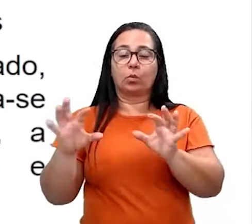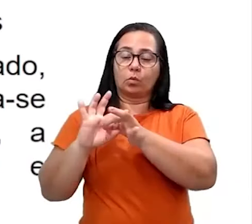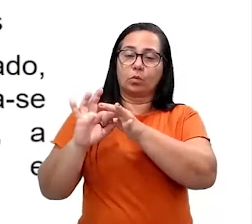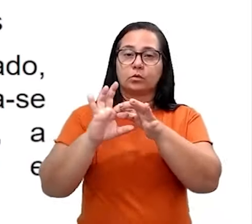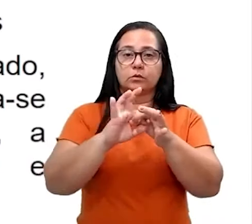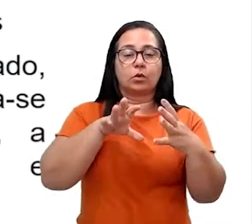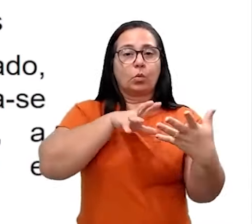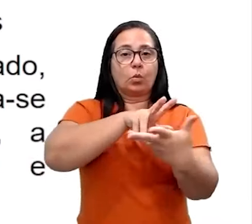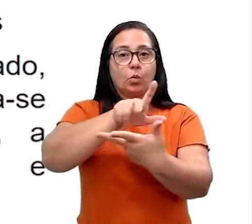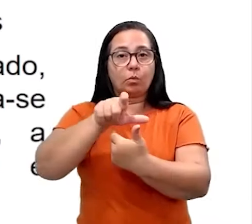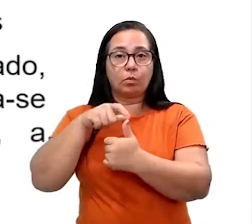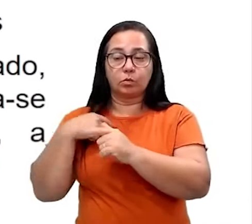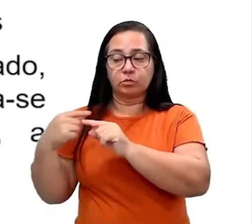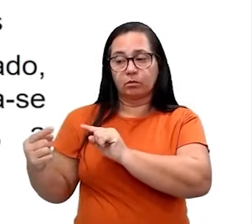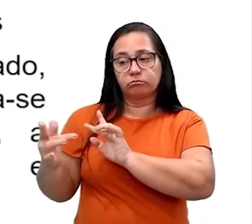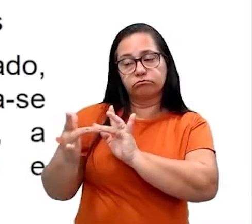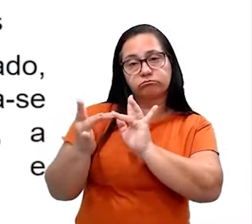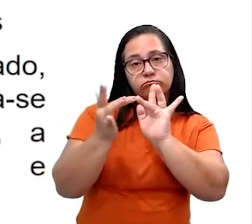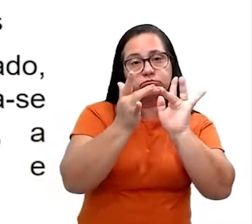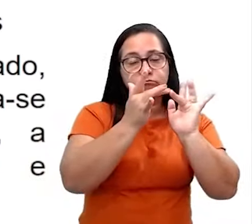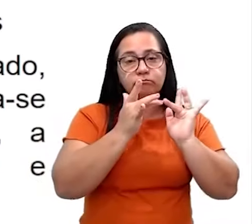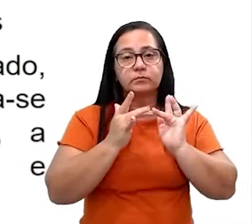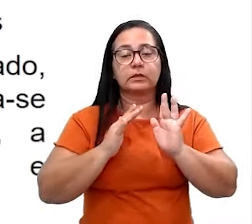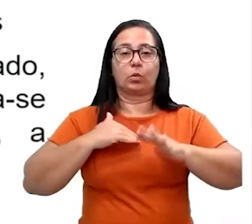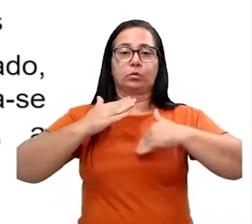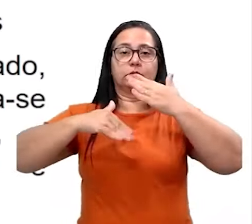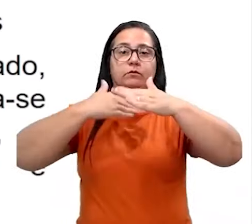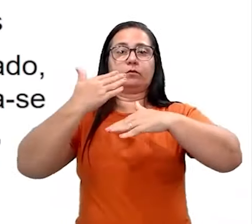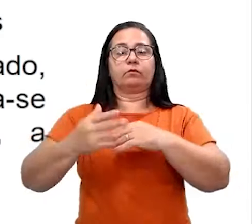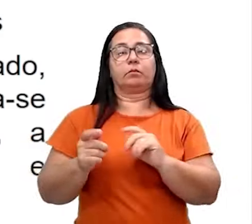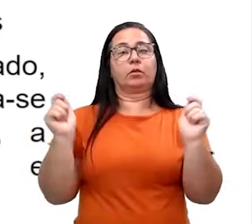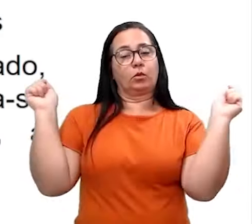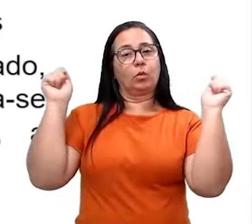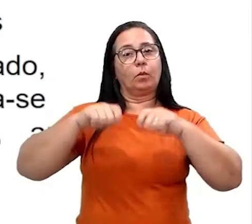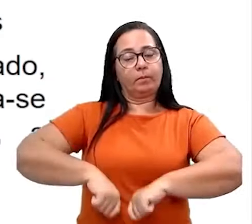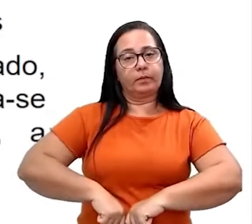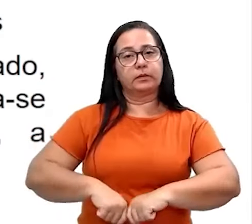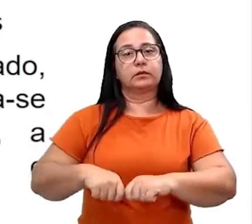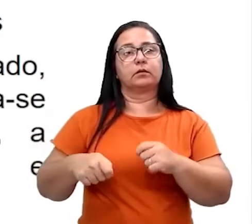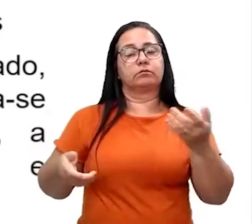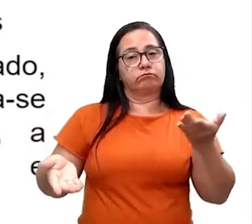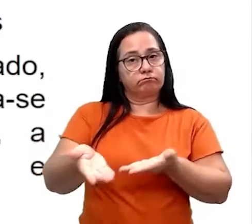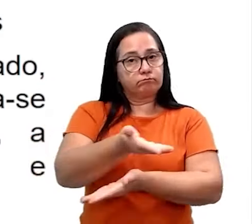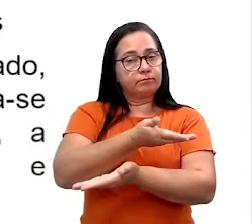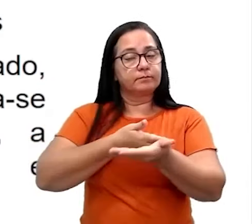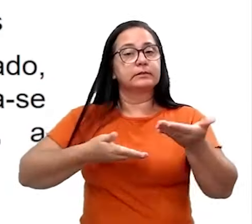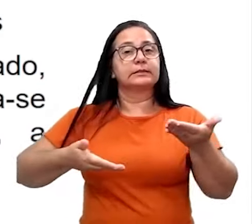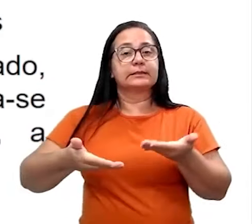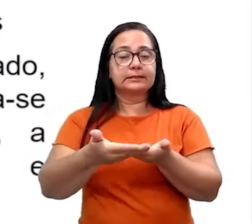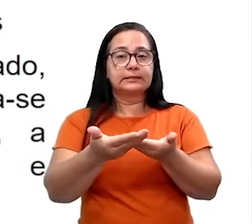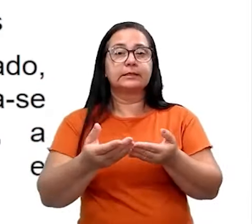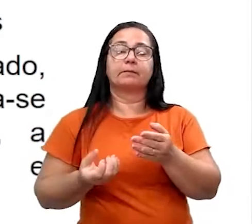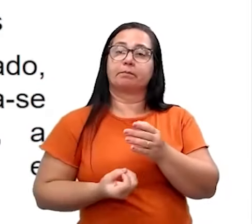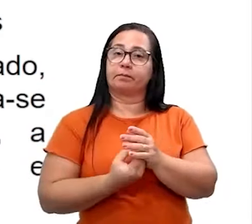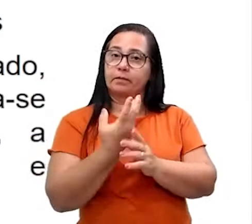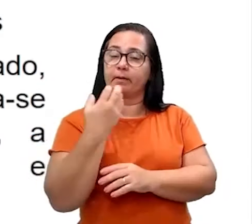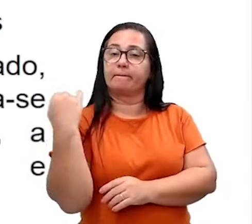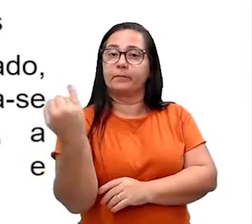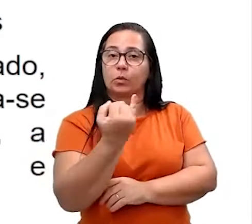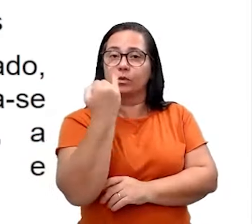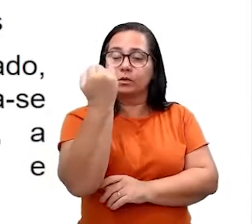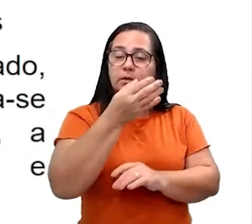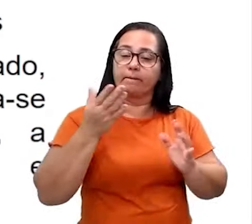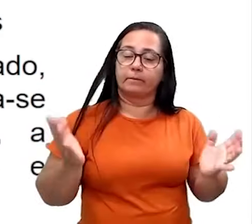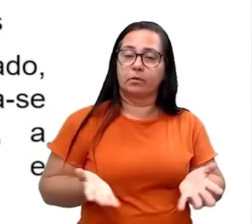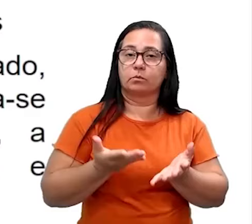interconectado, o desenvolvimento de competências interculturais torna-se essencial para